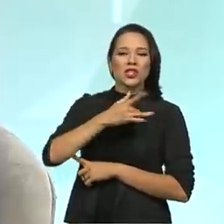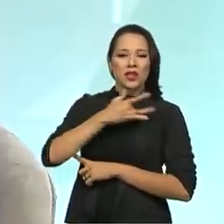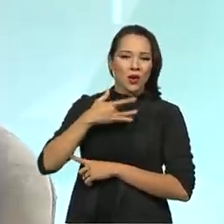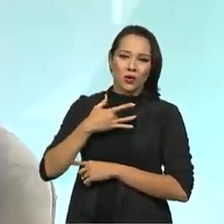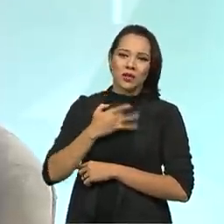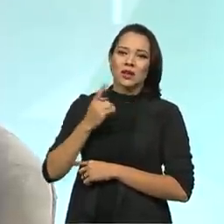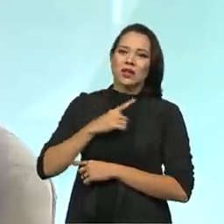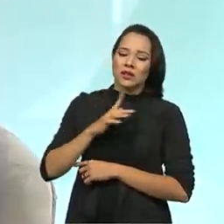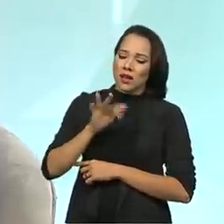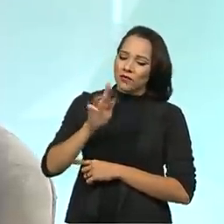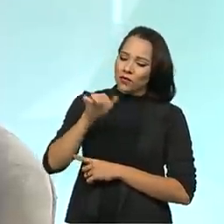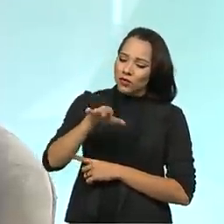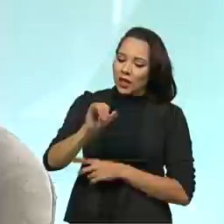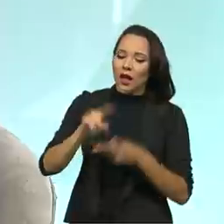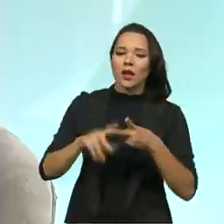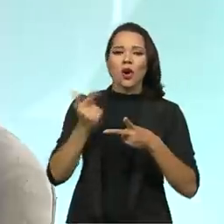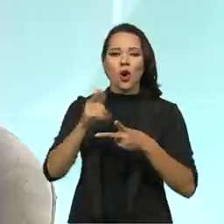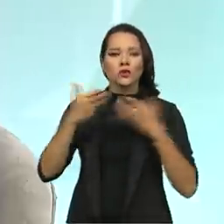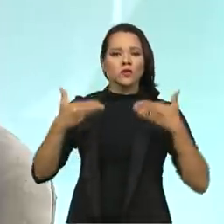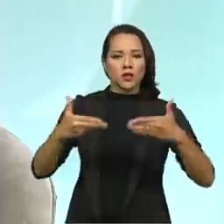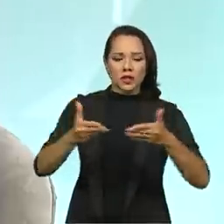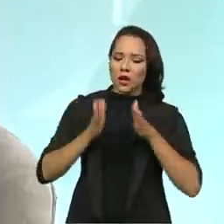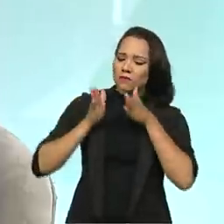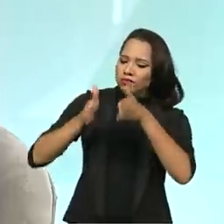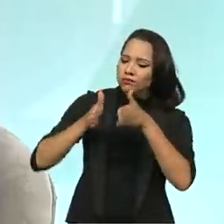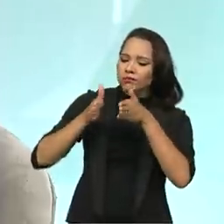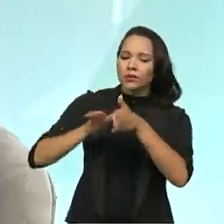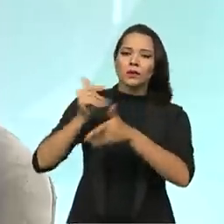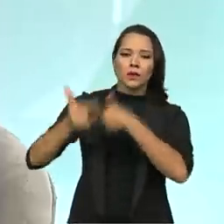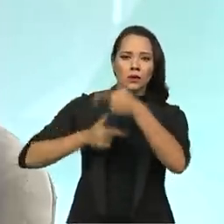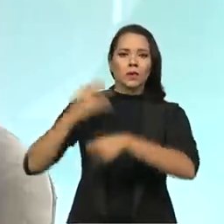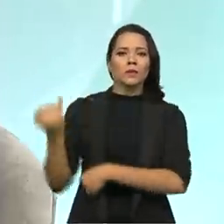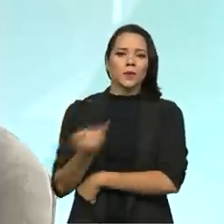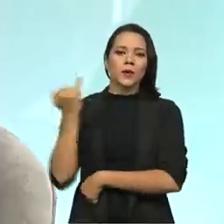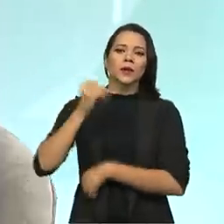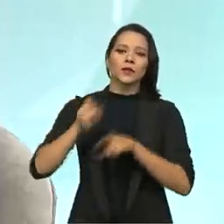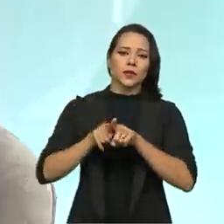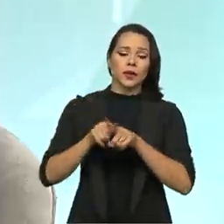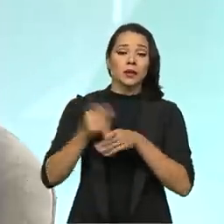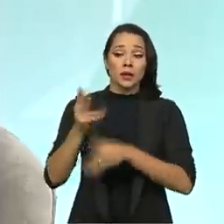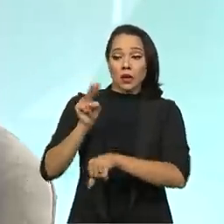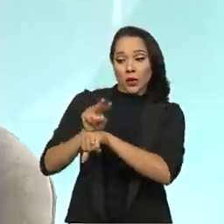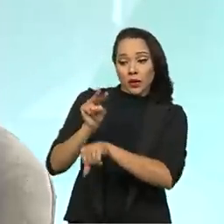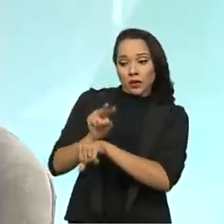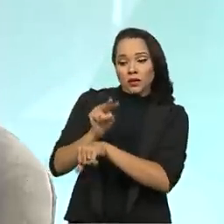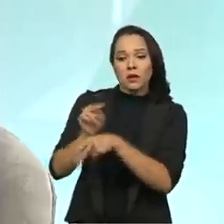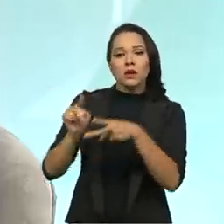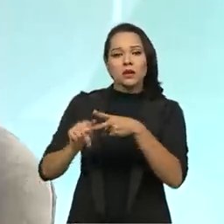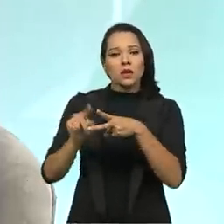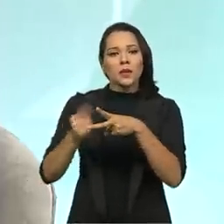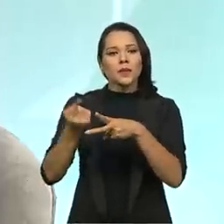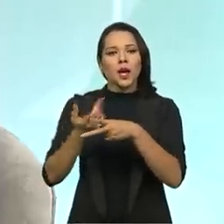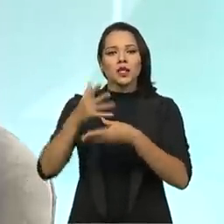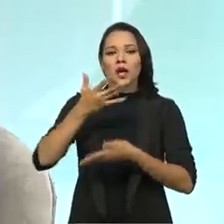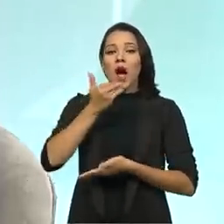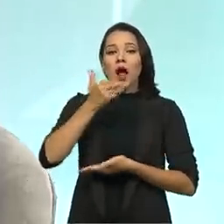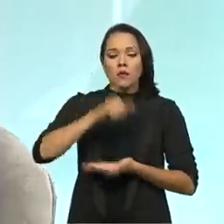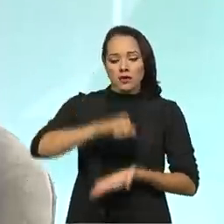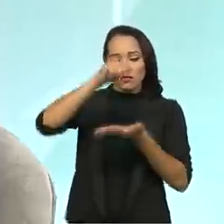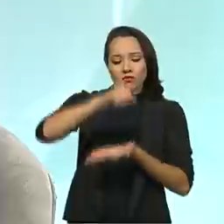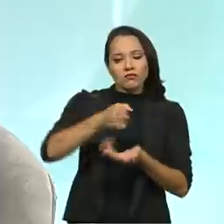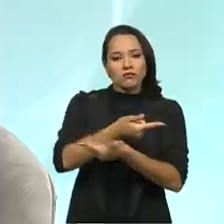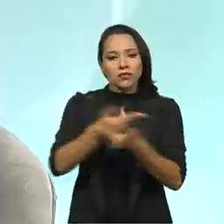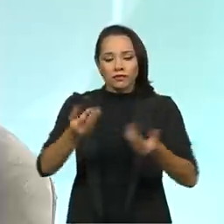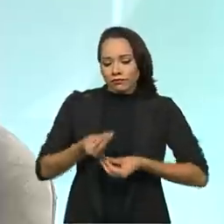FUNAI, de outros ministérios, que também fazem um trabalho importante, tanto na proteção, quanto na distribuição de cestas básicas